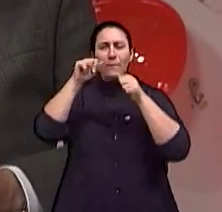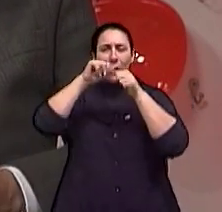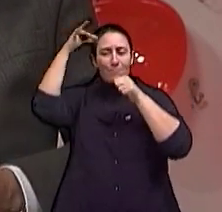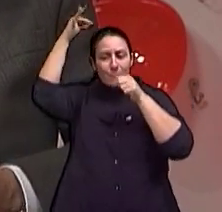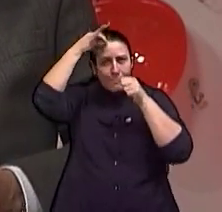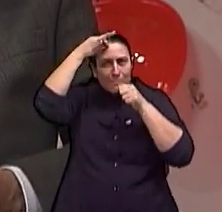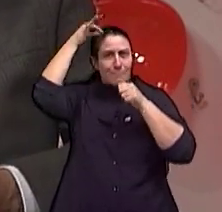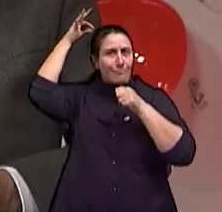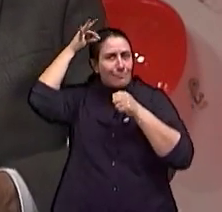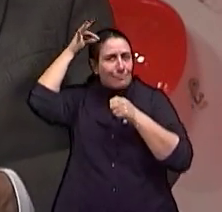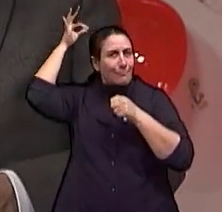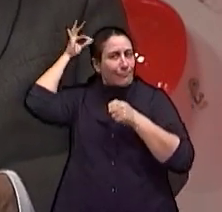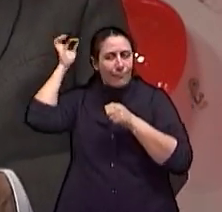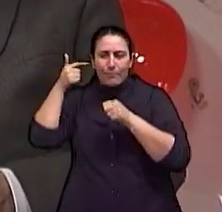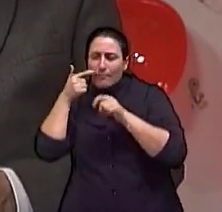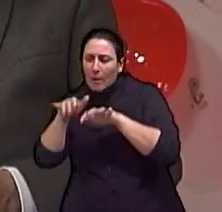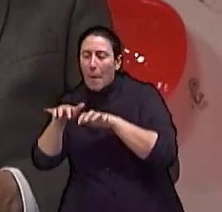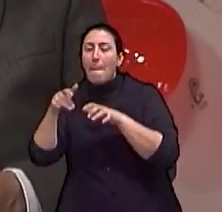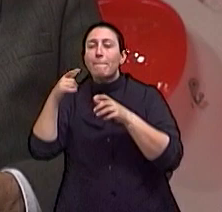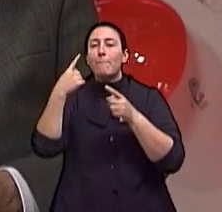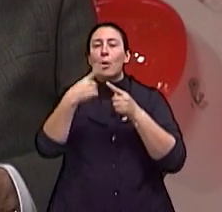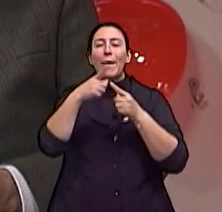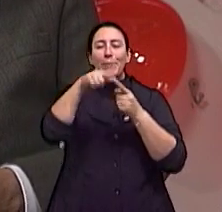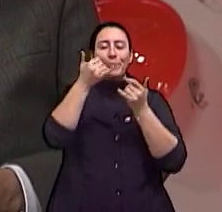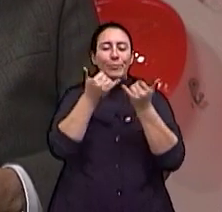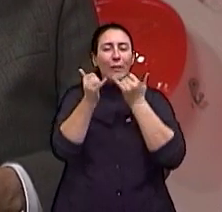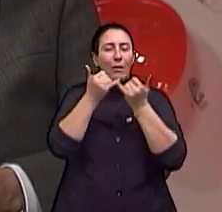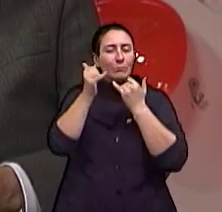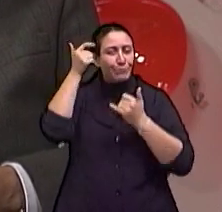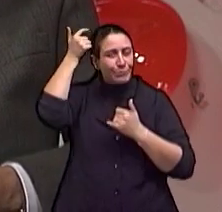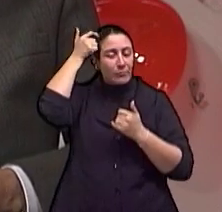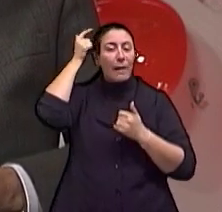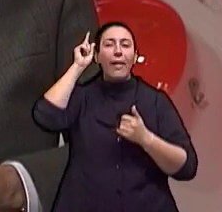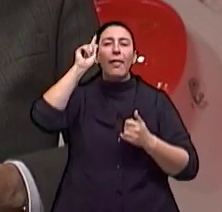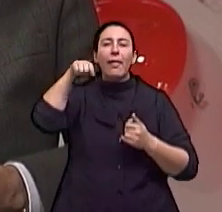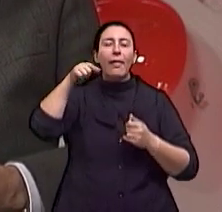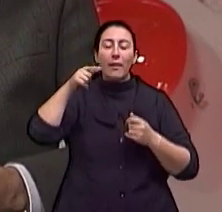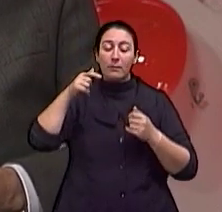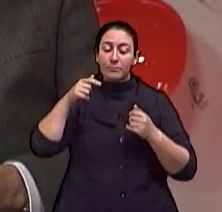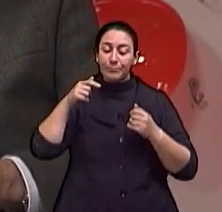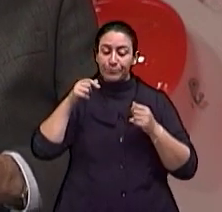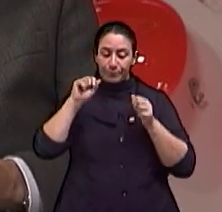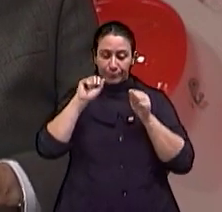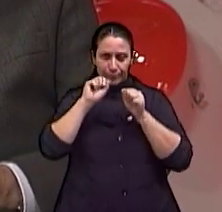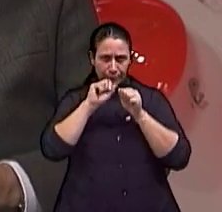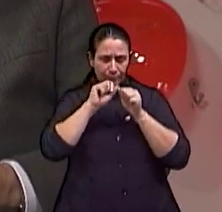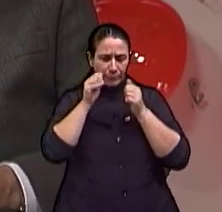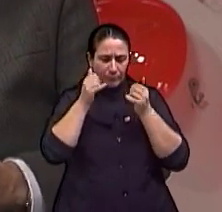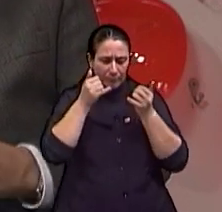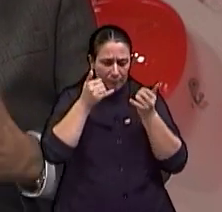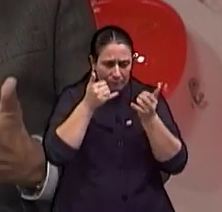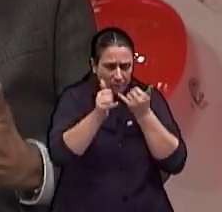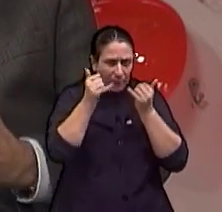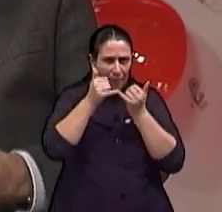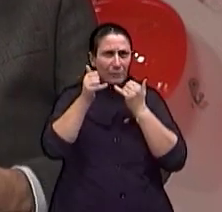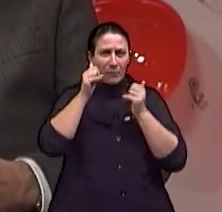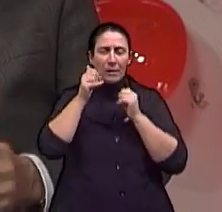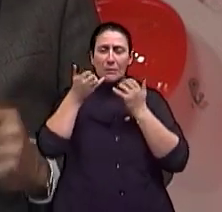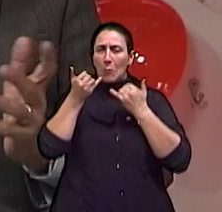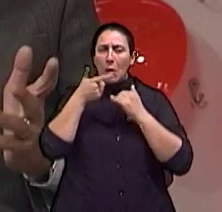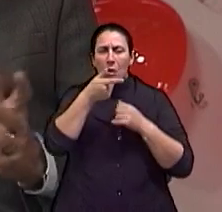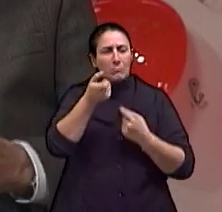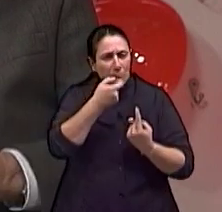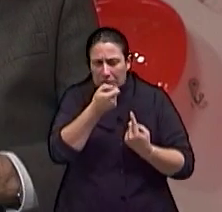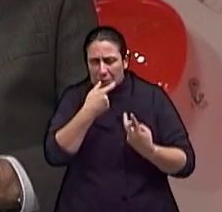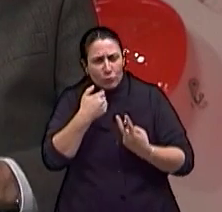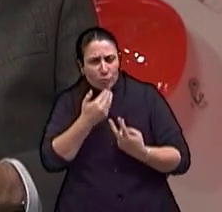eletrodo é uma, digamos, uma cirurgia reversível. Se a pessoa não tem, não melhora para ela,